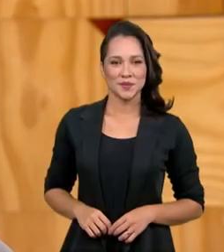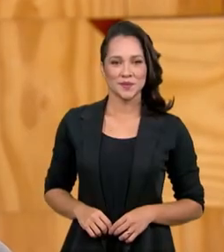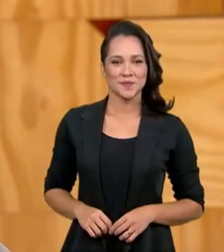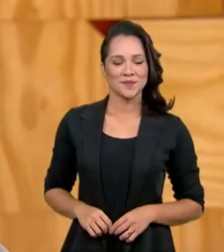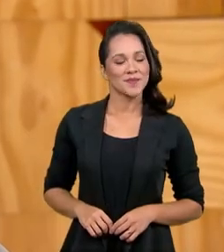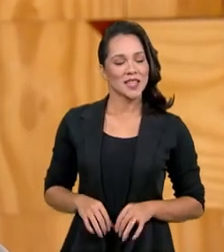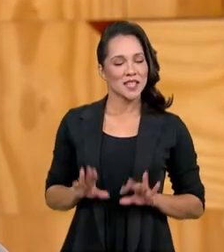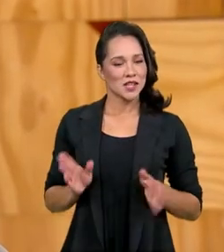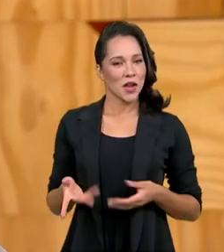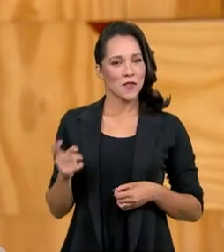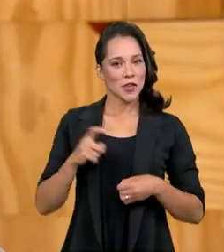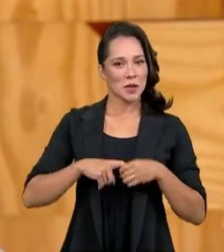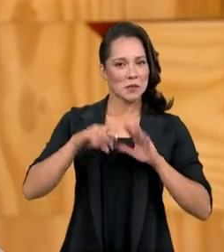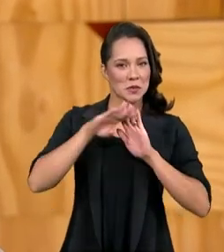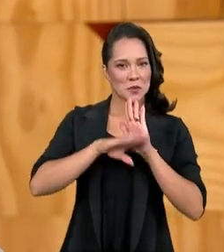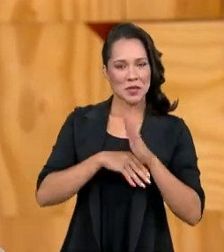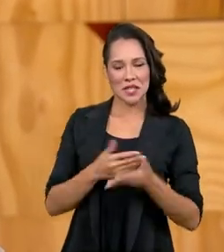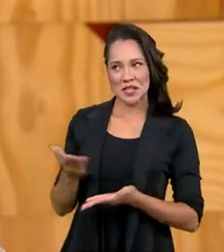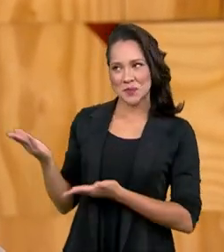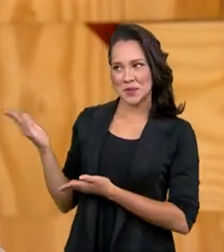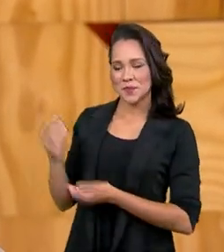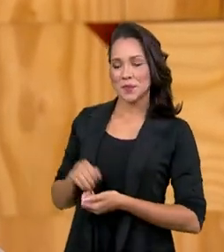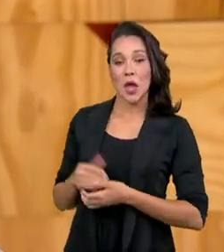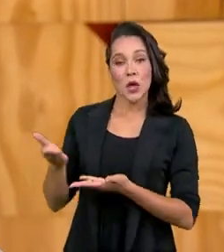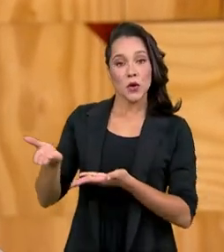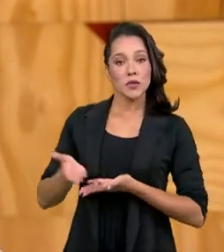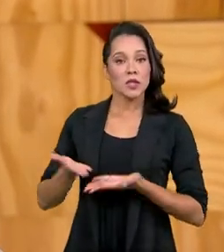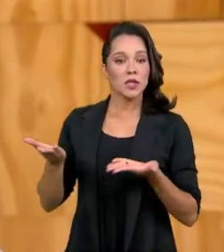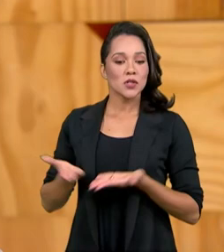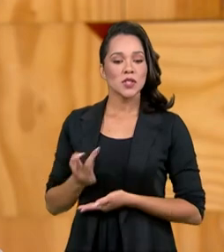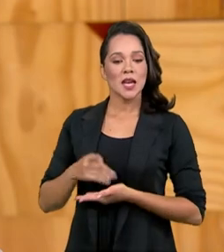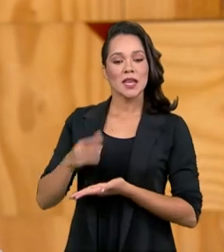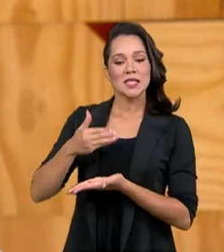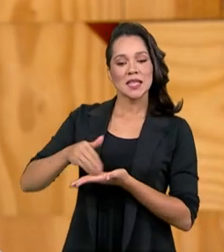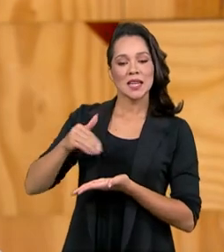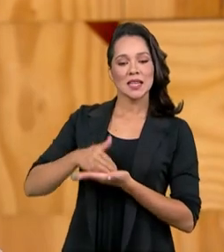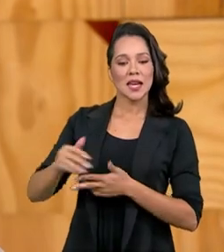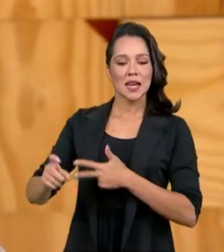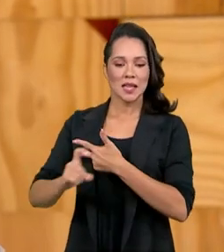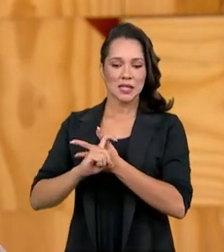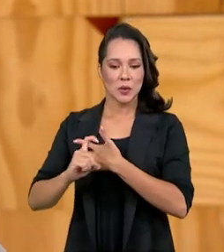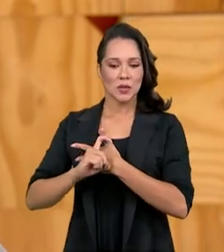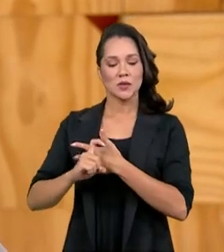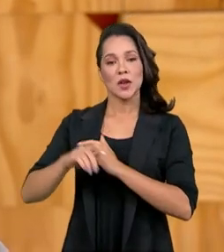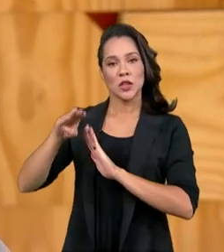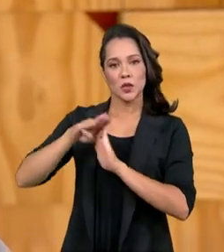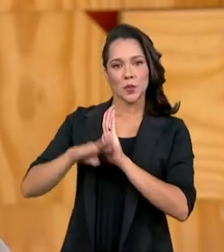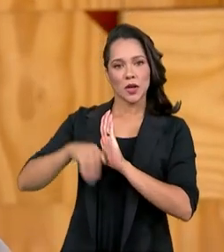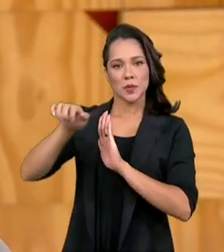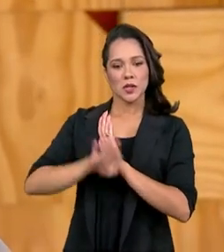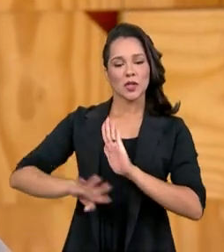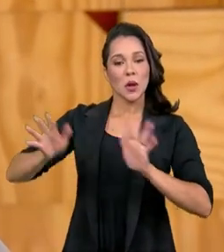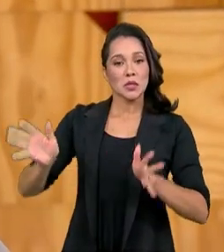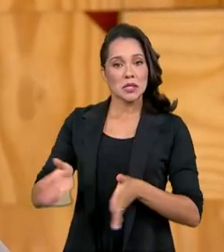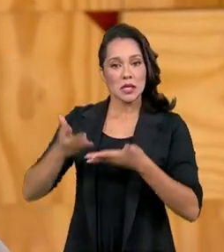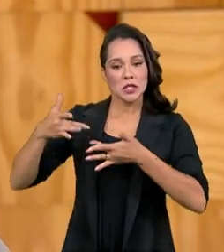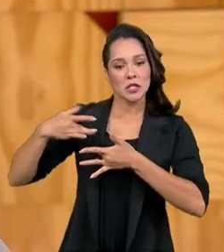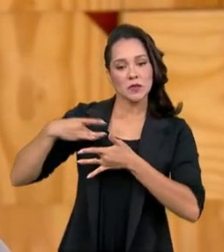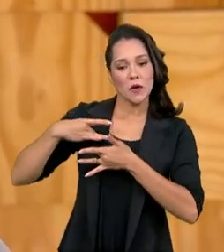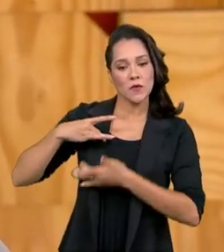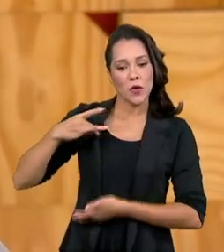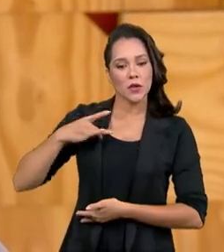Estamos de volta com o Brasil em Pauta. A convidada de hoje é a secretária executiva do Programa Nacional de Incentivo ao